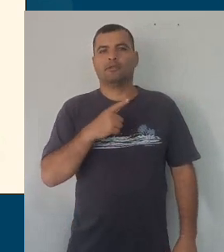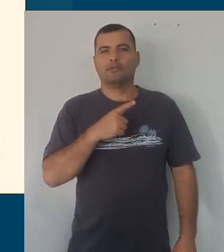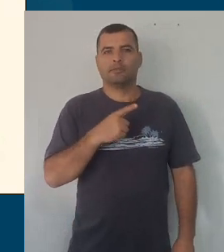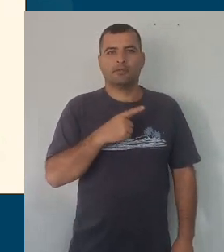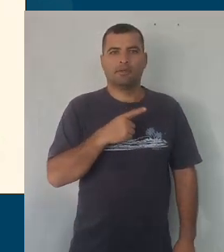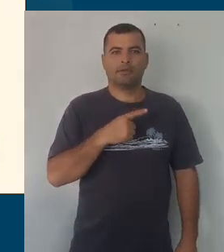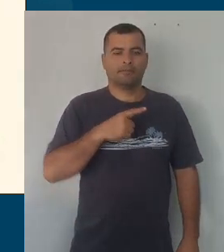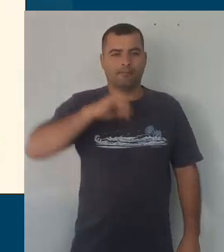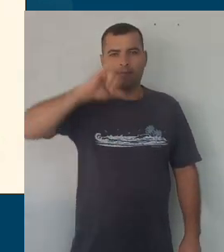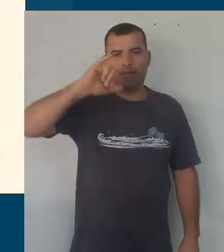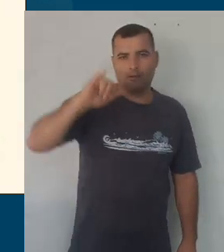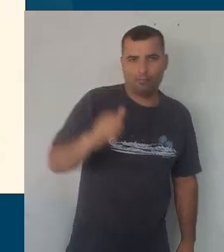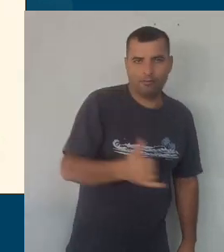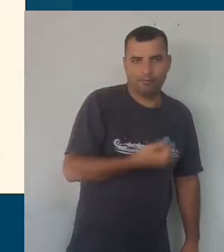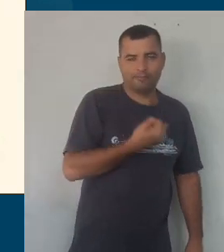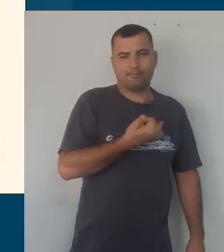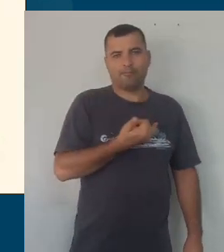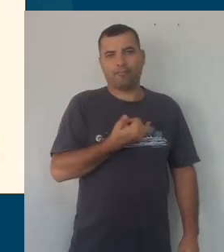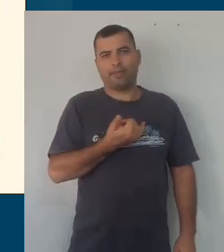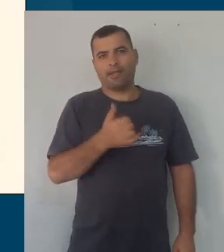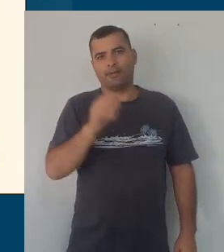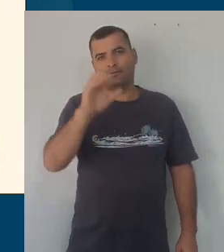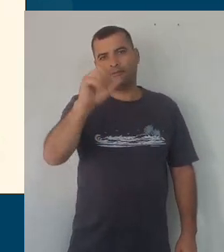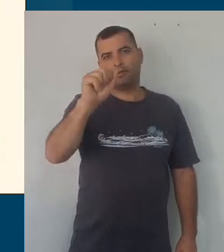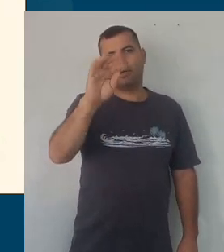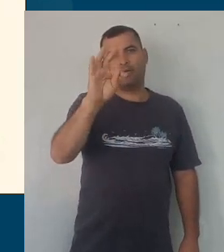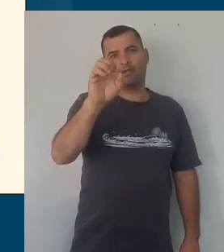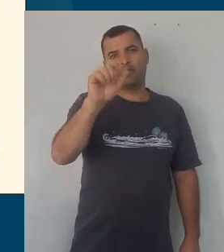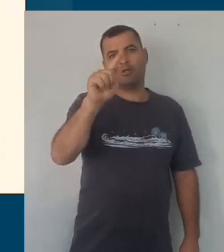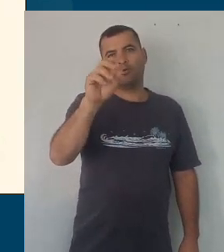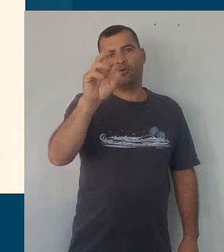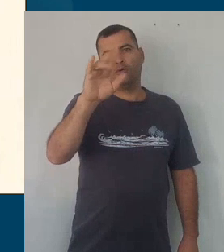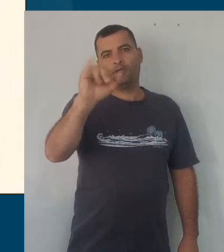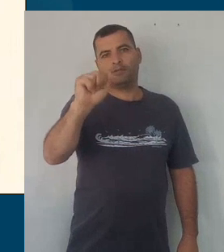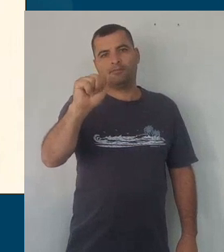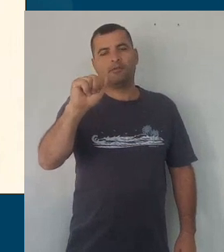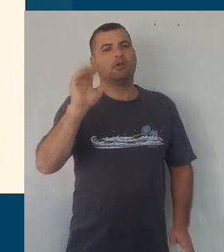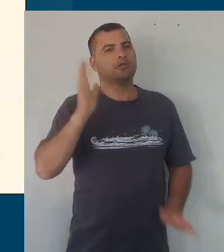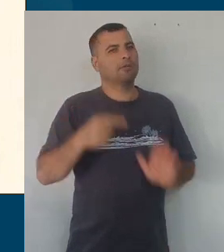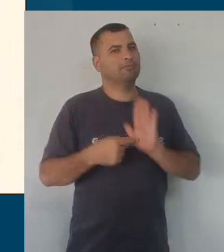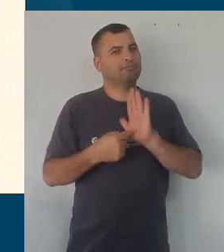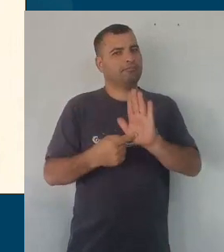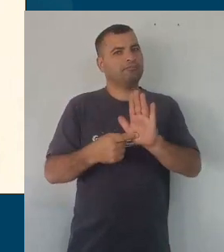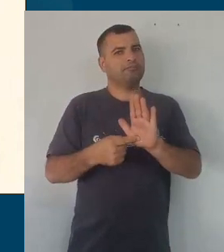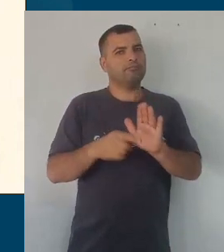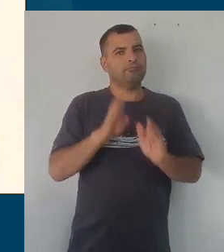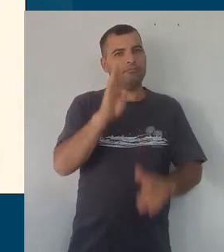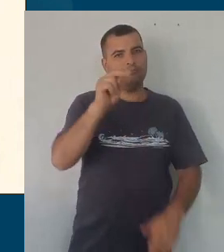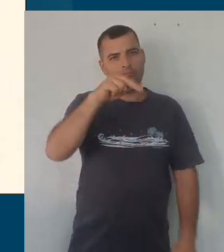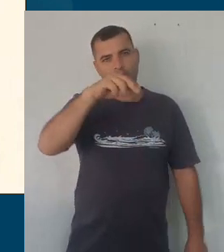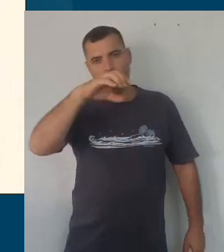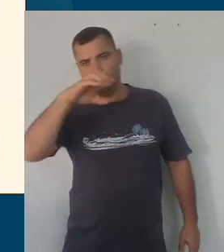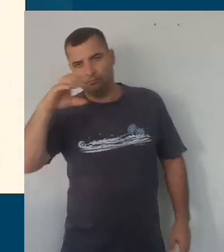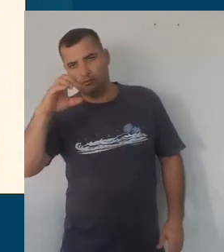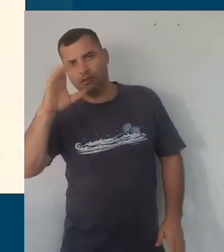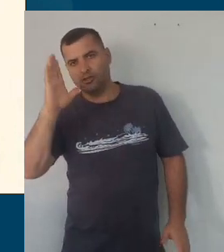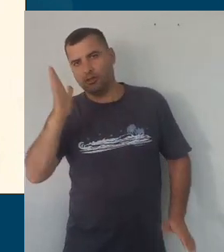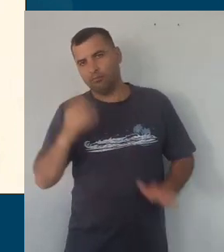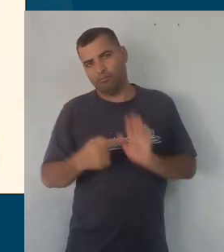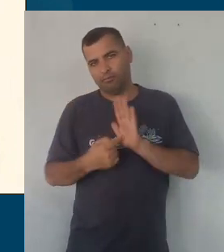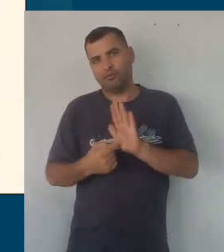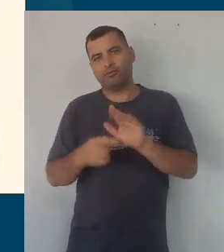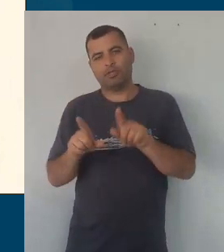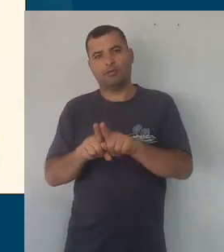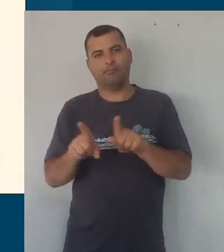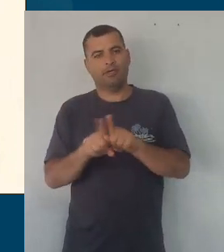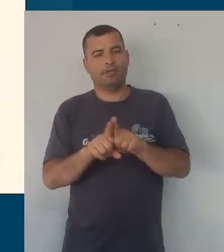valendo de algumas categorias que foram apresentadas e não são oferecidas pela própria Base Nacional como curricular,